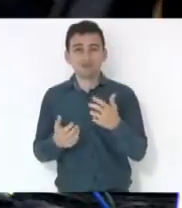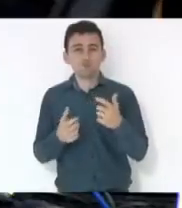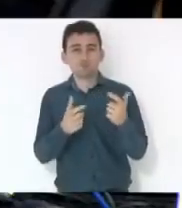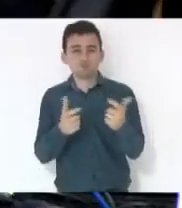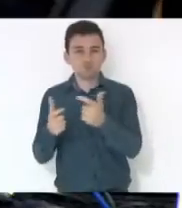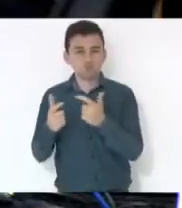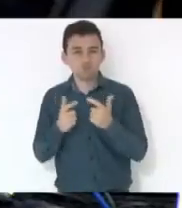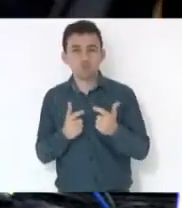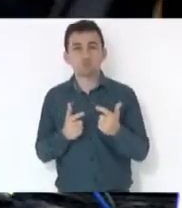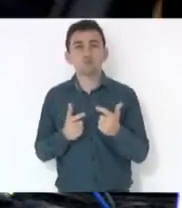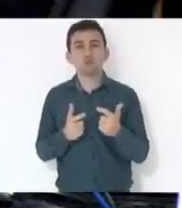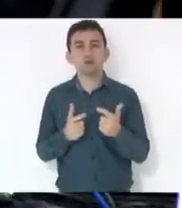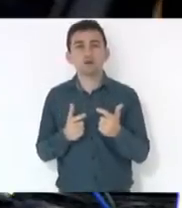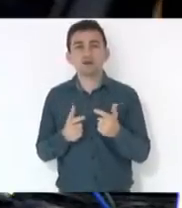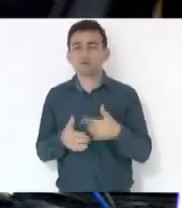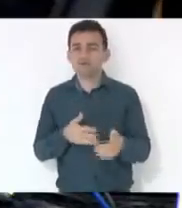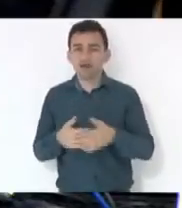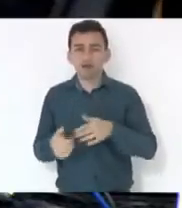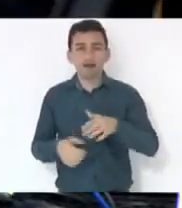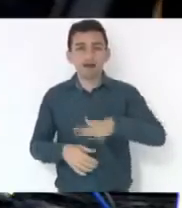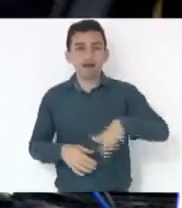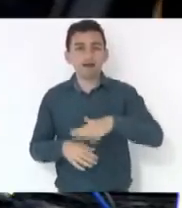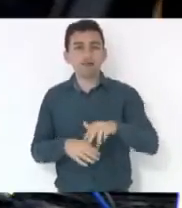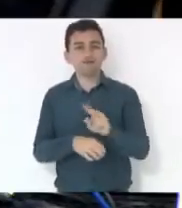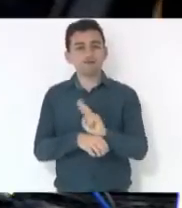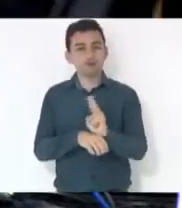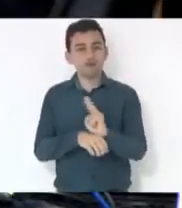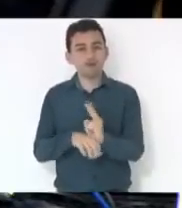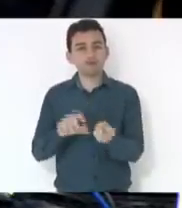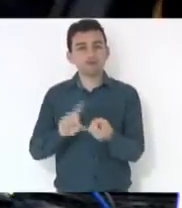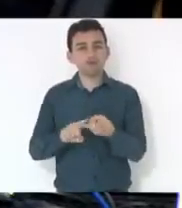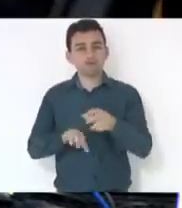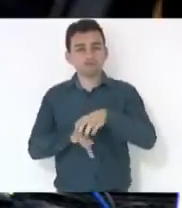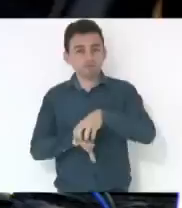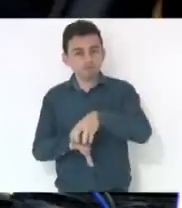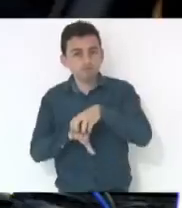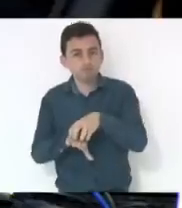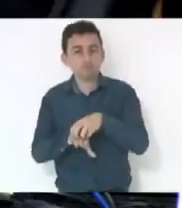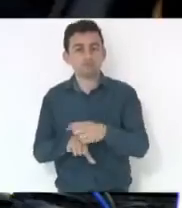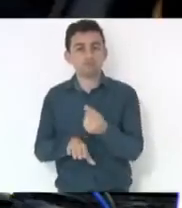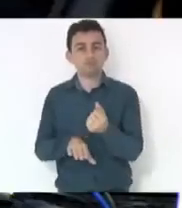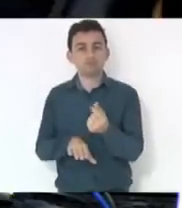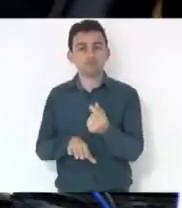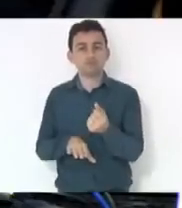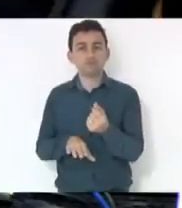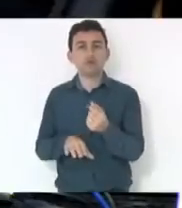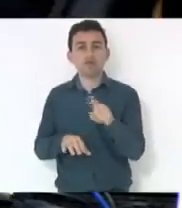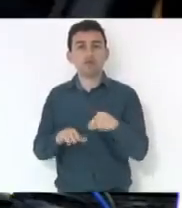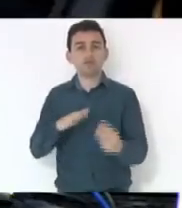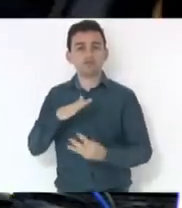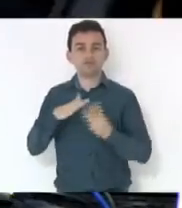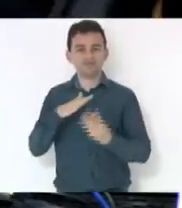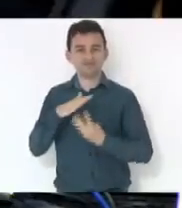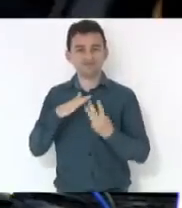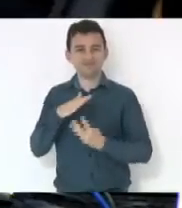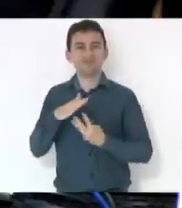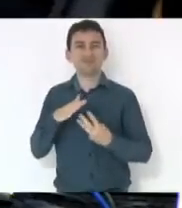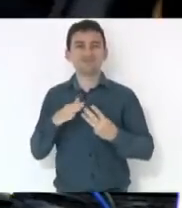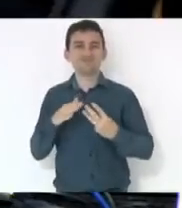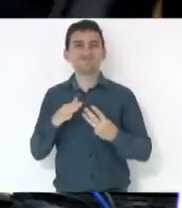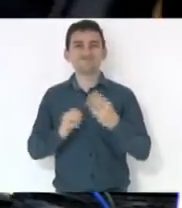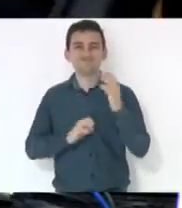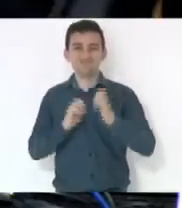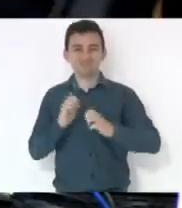bem abrangente, inclusive, na área da vigilância, na área do transporte de valores, o qual você faz terceirizado, o Estado acaba fazendo muitas vezes